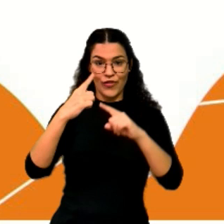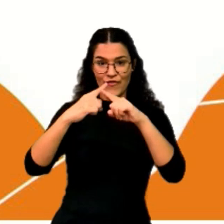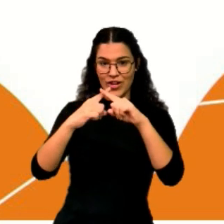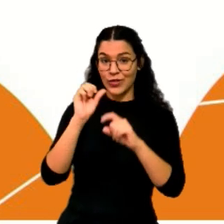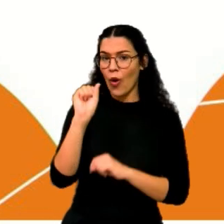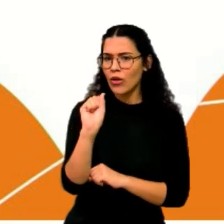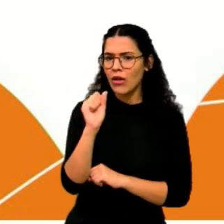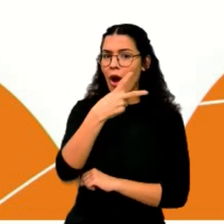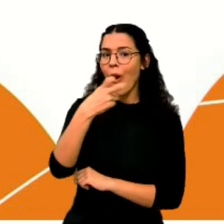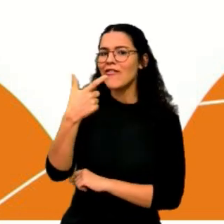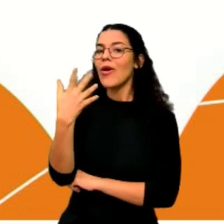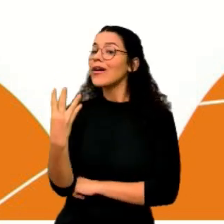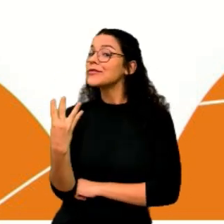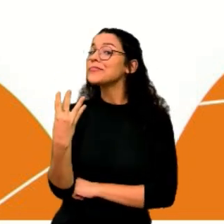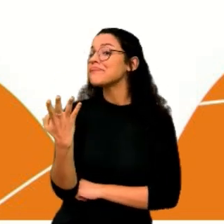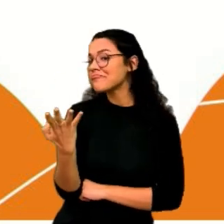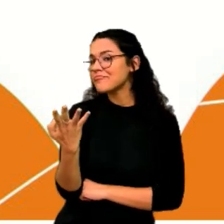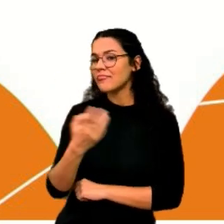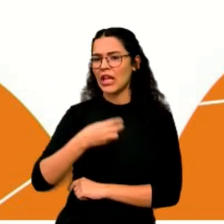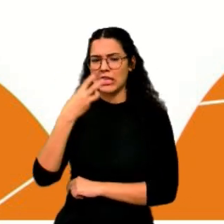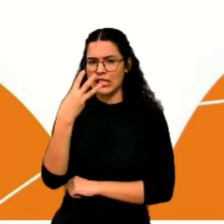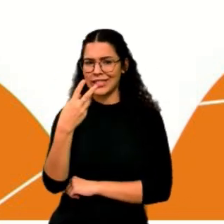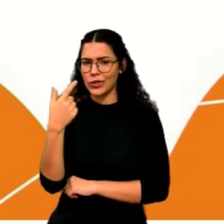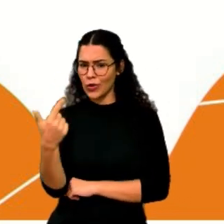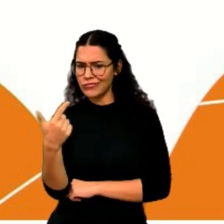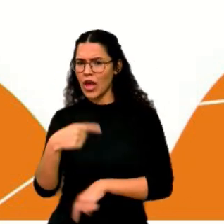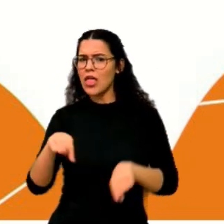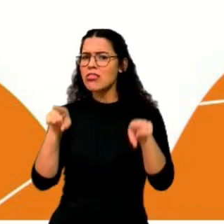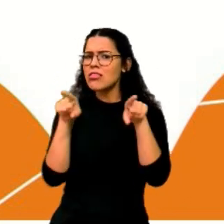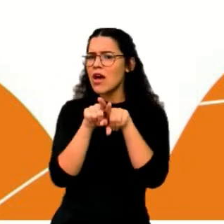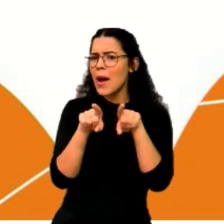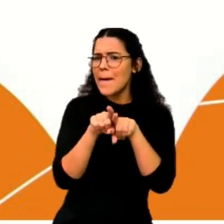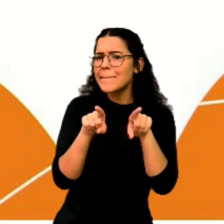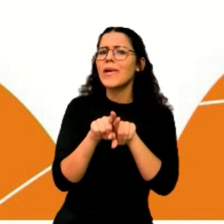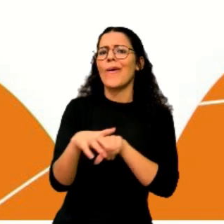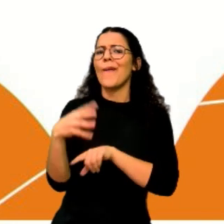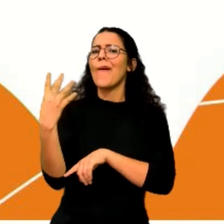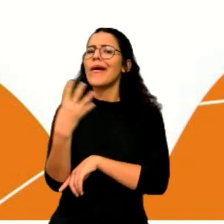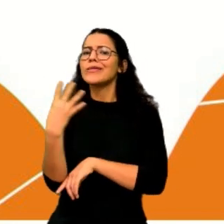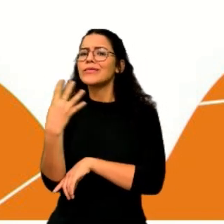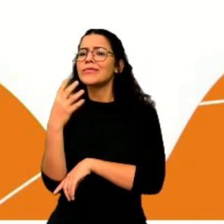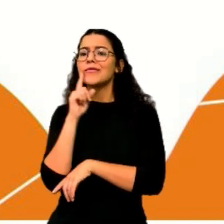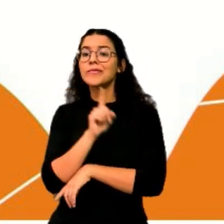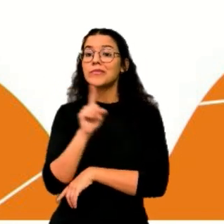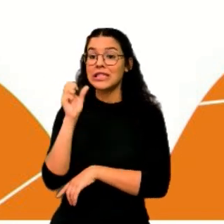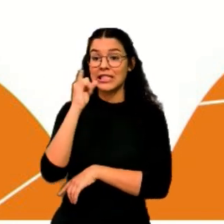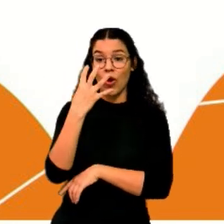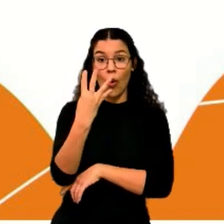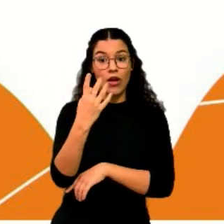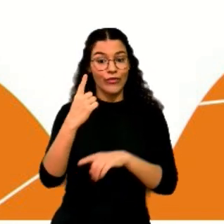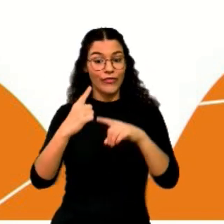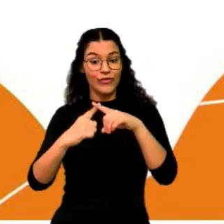vai dar 24. O 32, ele também é um múltiplo de 4. Se eu pegar 4 e